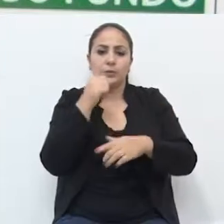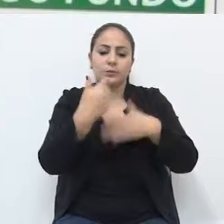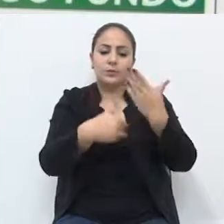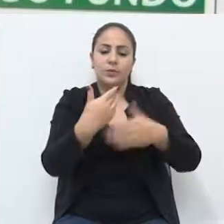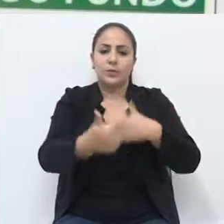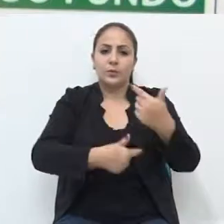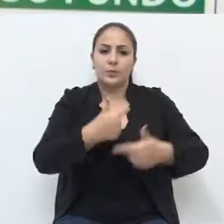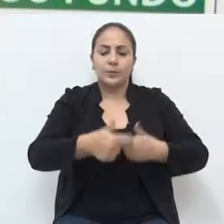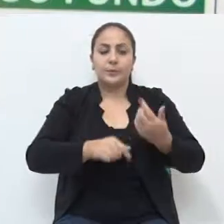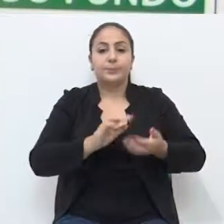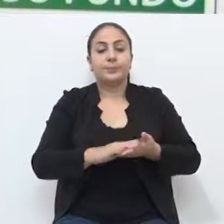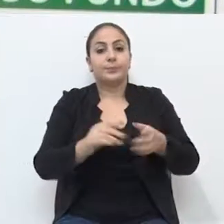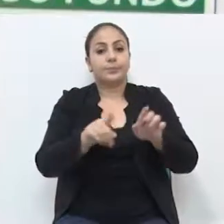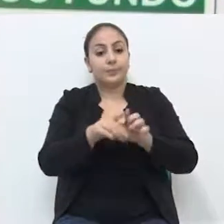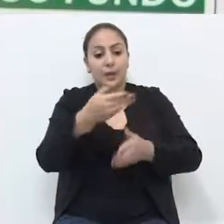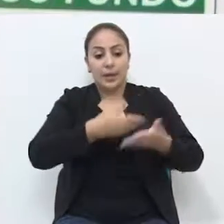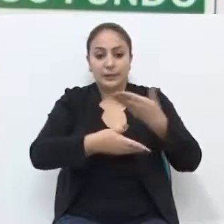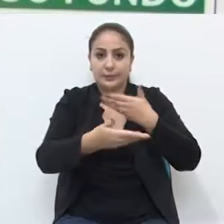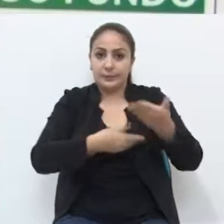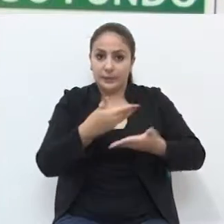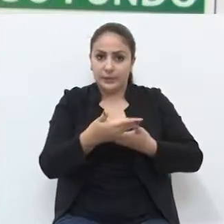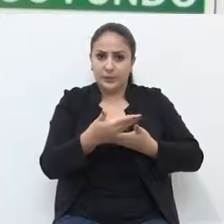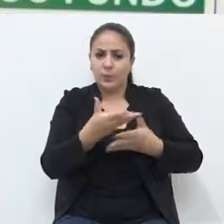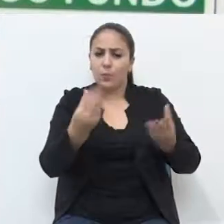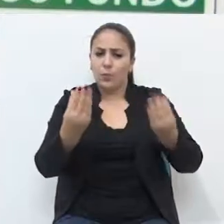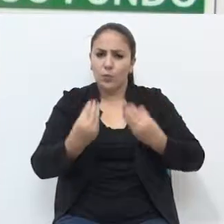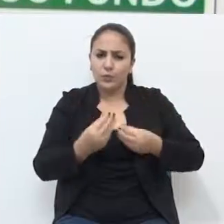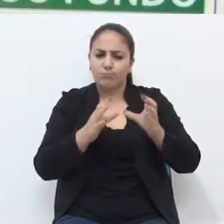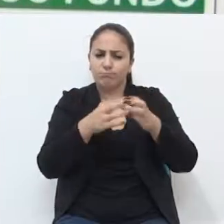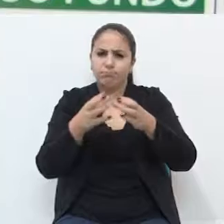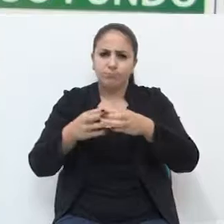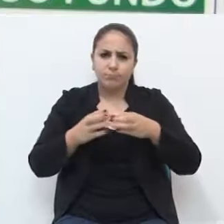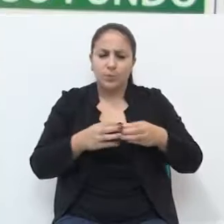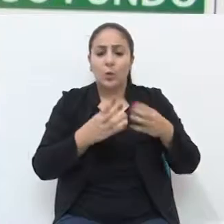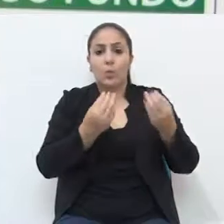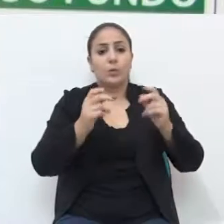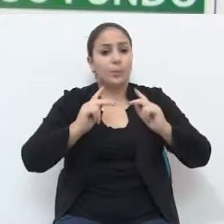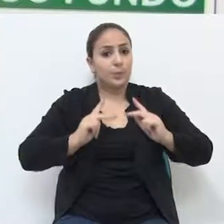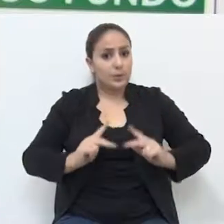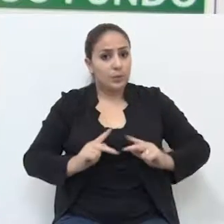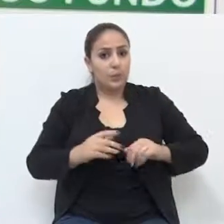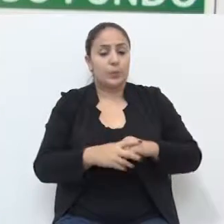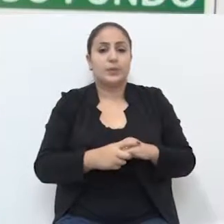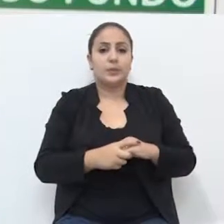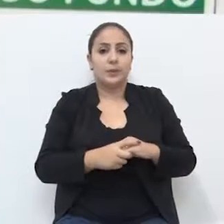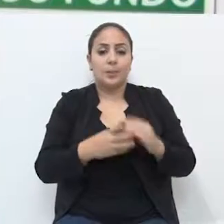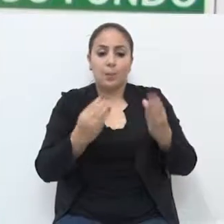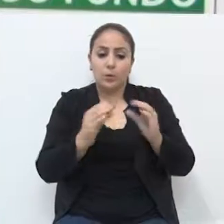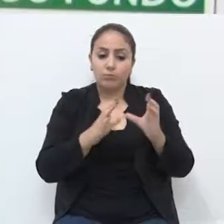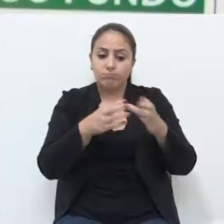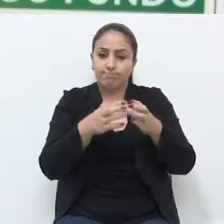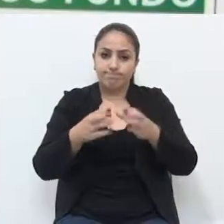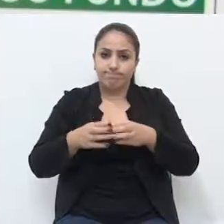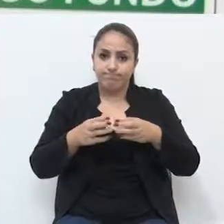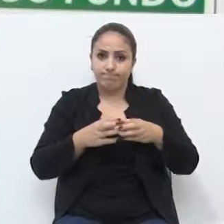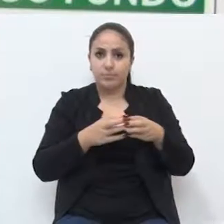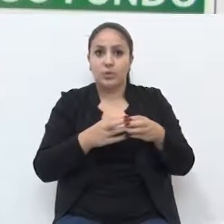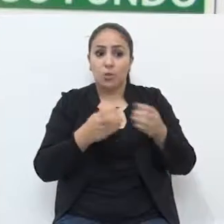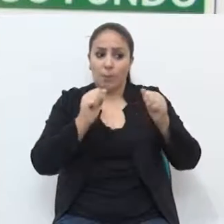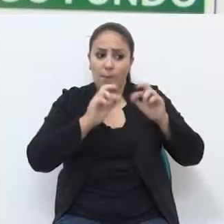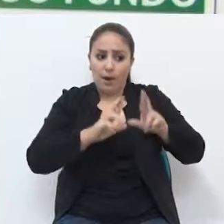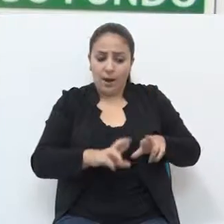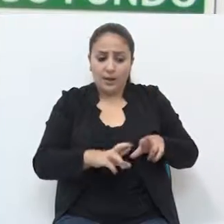a poderem desenvolver o seu trabalho. Contempla muitas modalidades, muitas pessoas, muitas